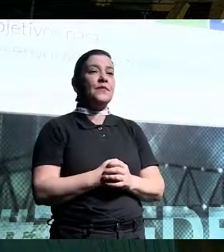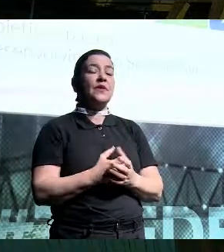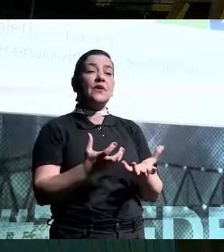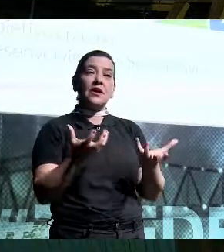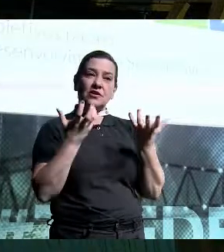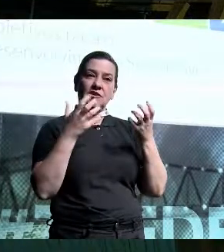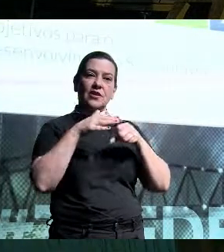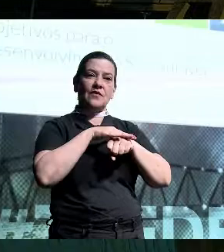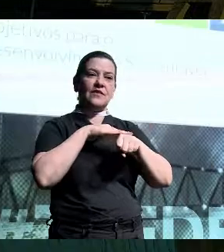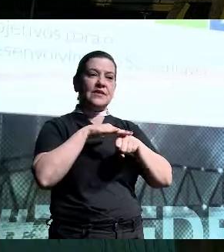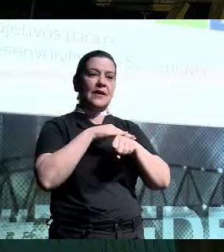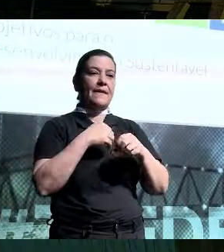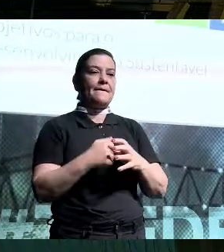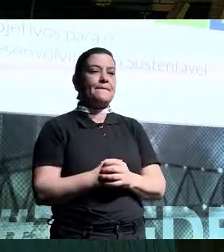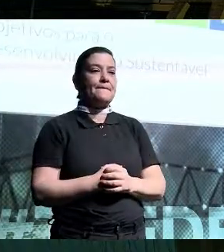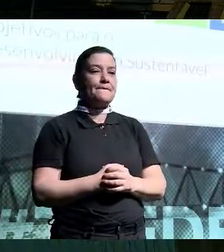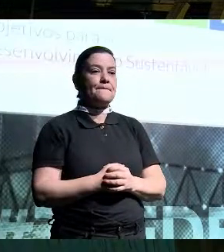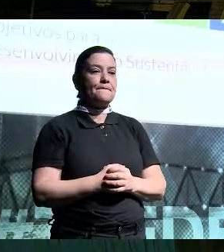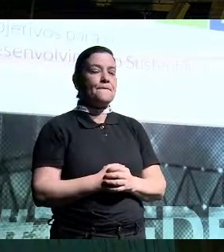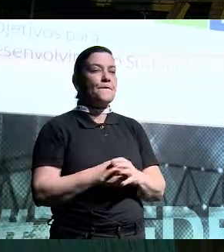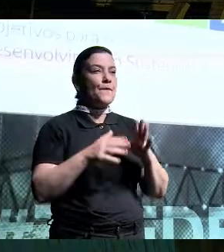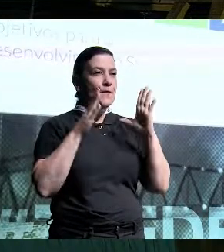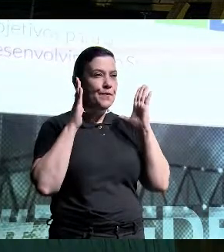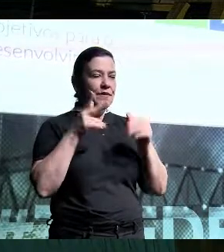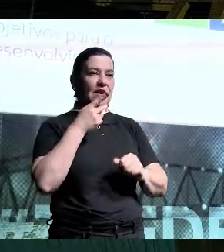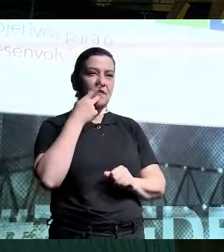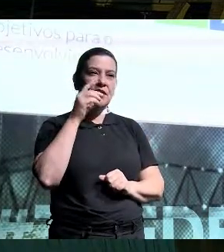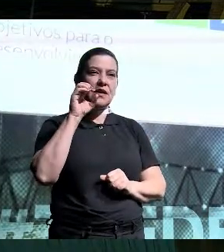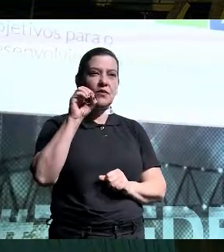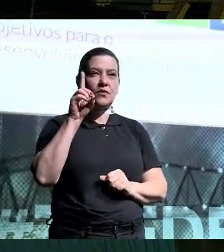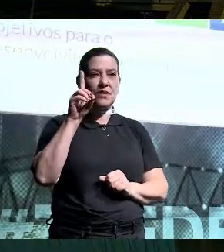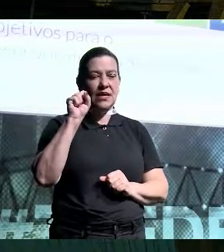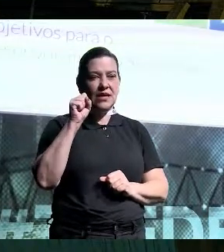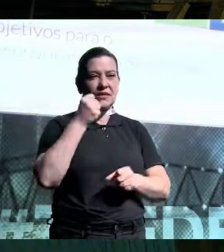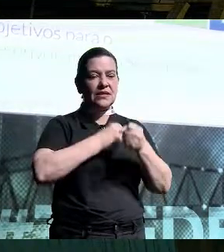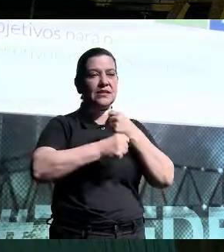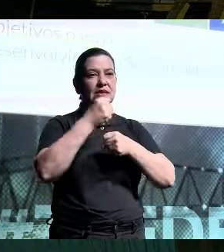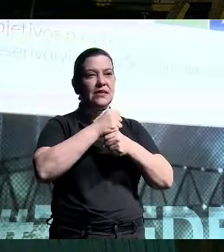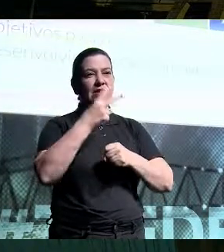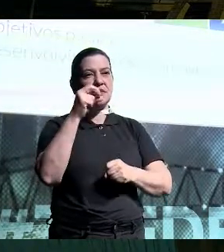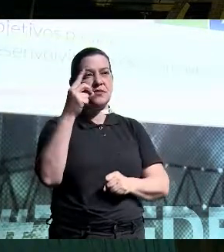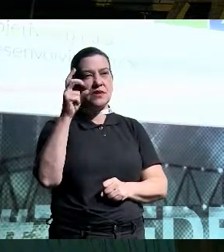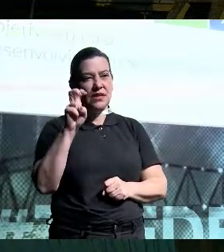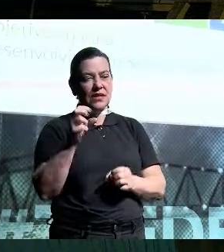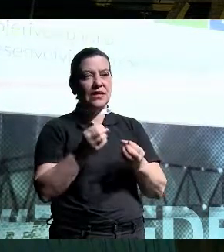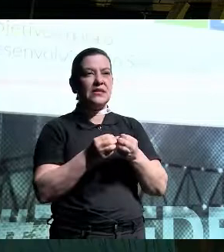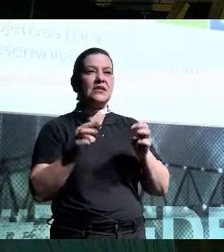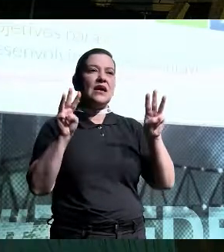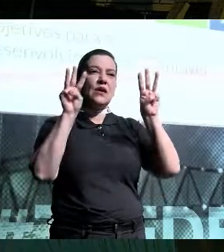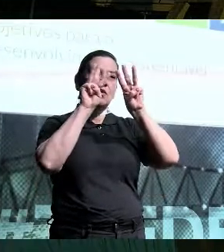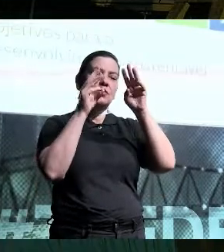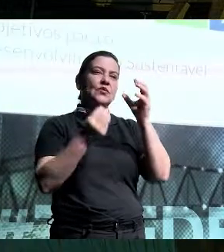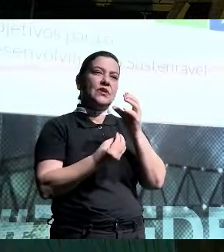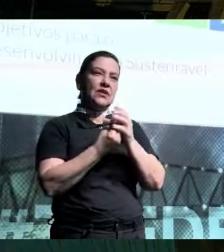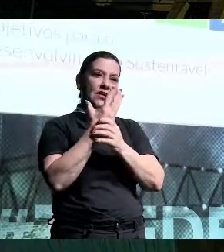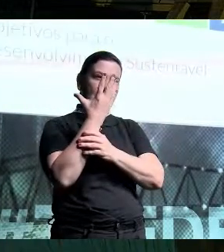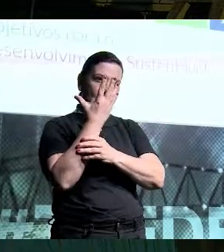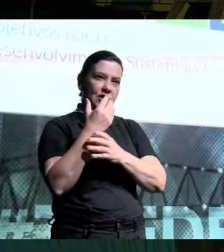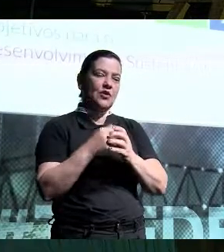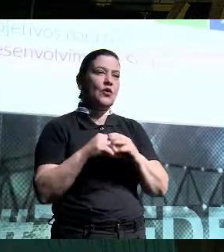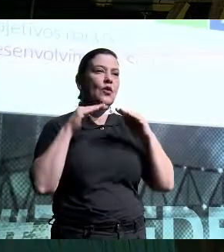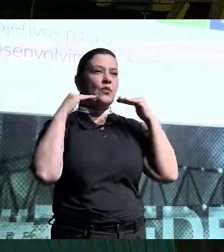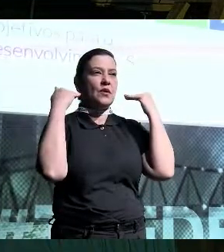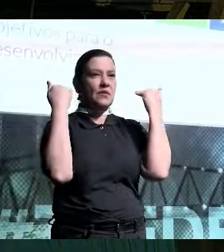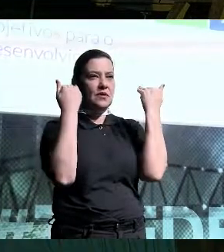quer conversar. Bom, eu comentei das ODSs que lá em 2015 a ONU criou em uma das conferências das Nações Unidas,